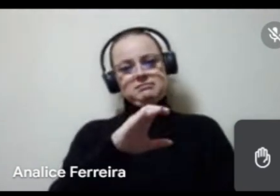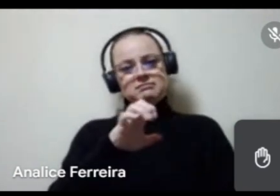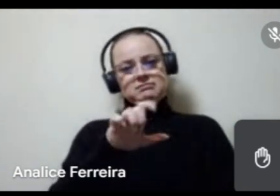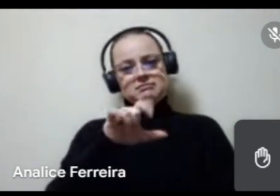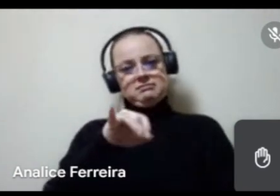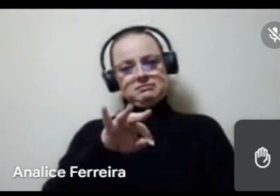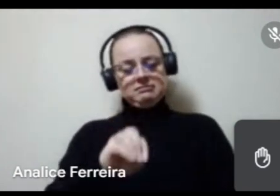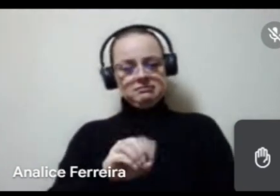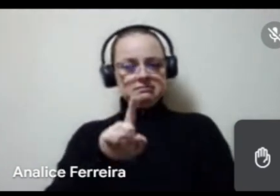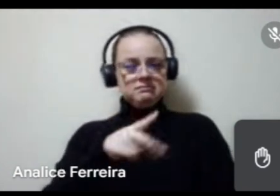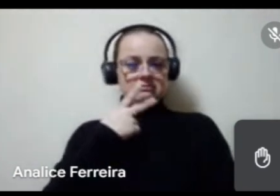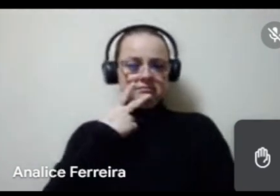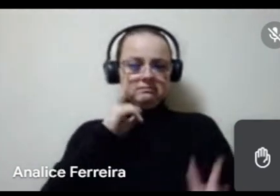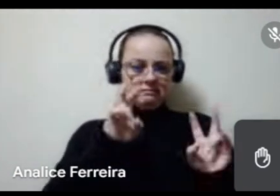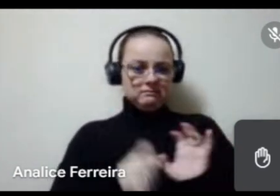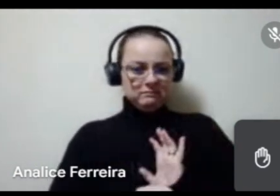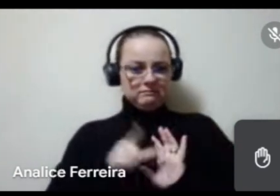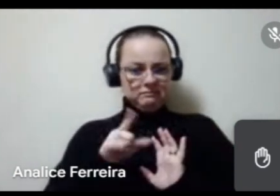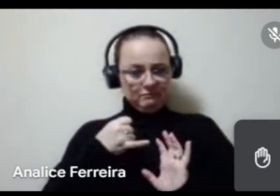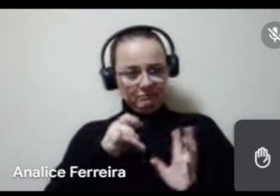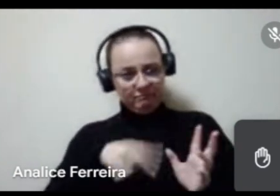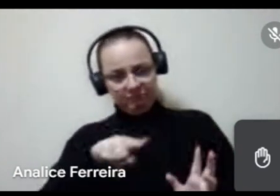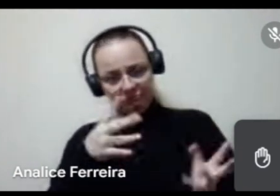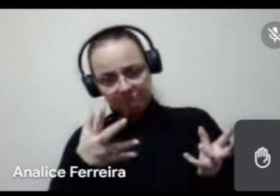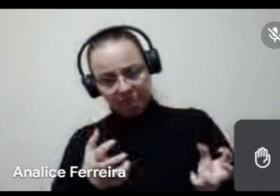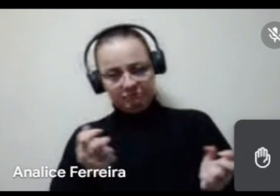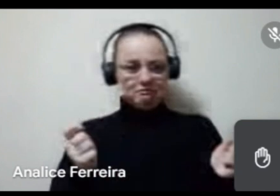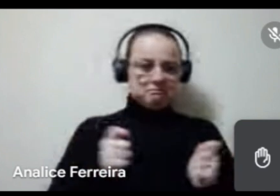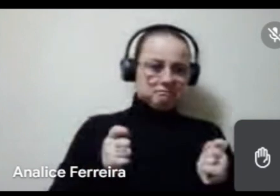uma questão anterior, Celito, se você puder.